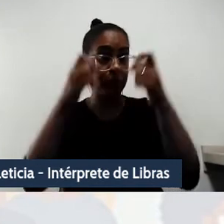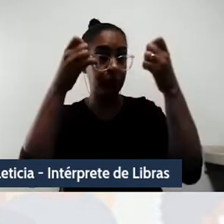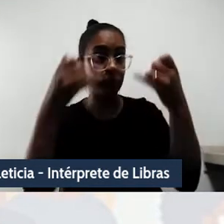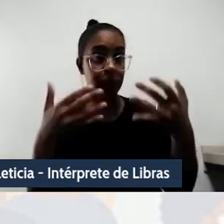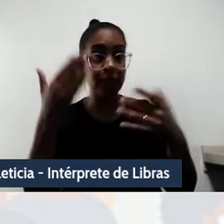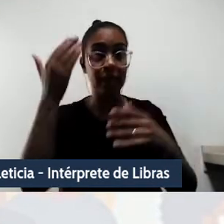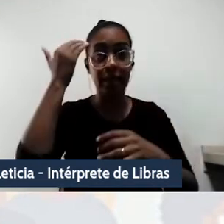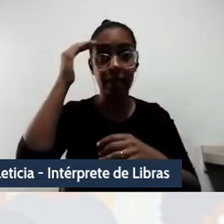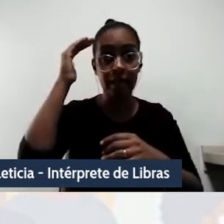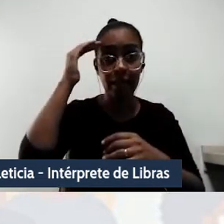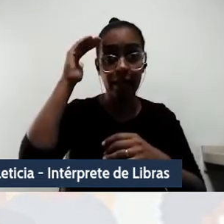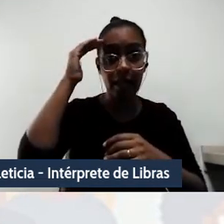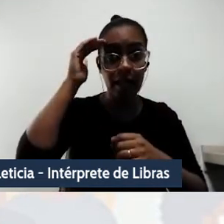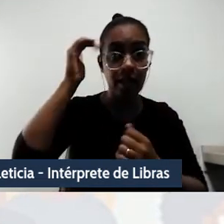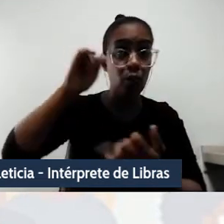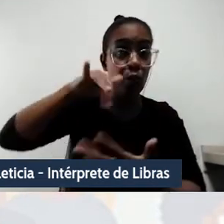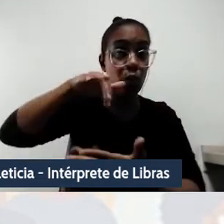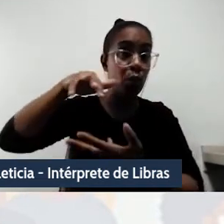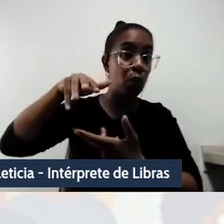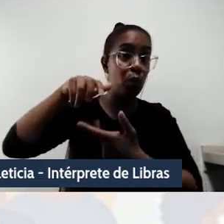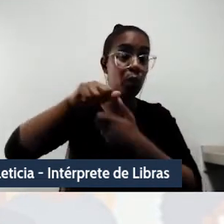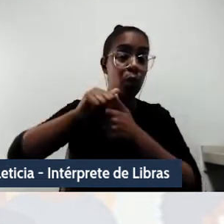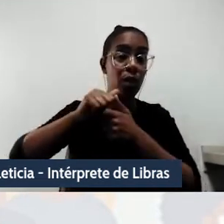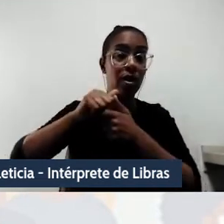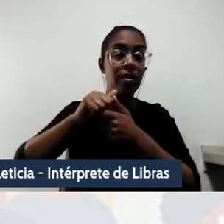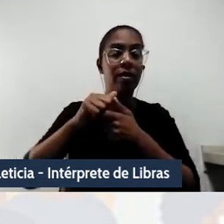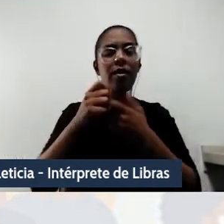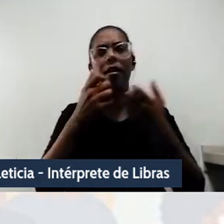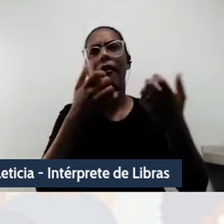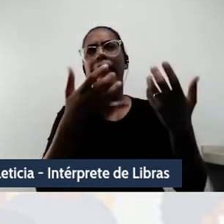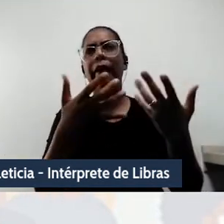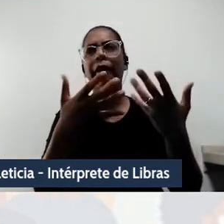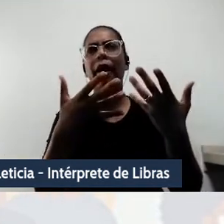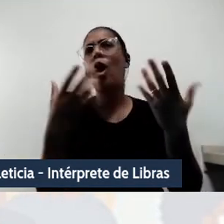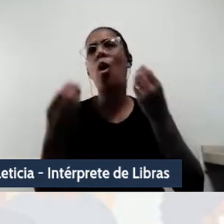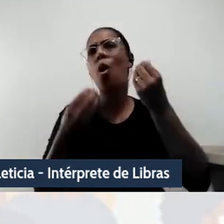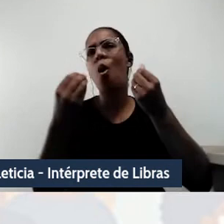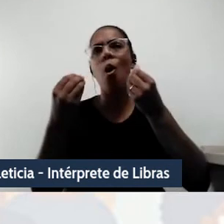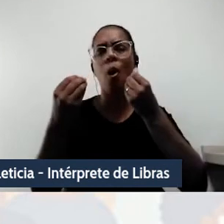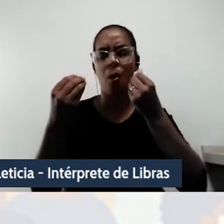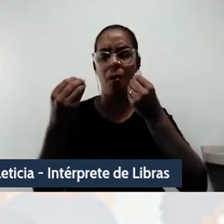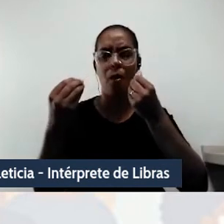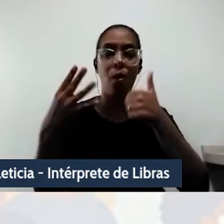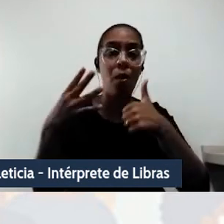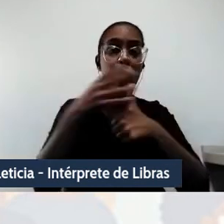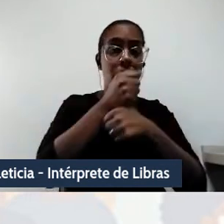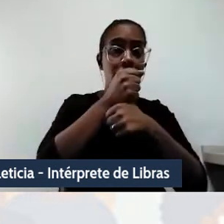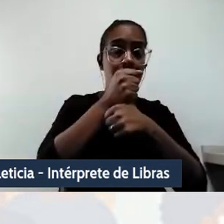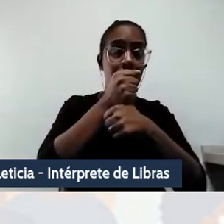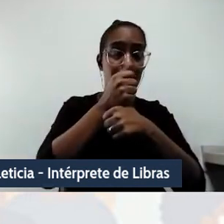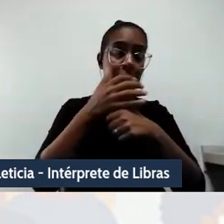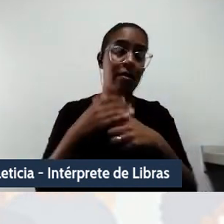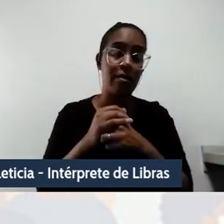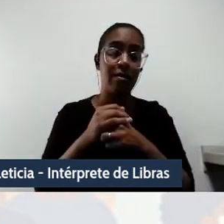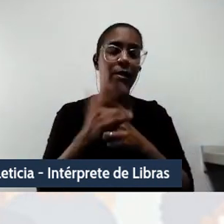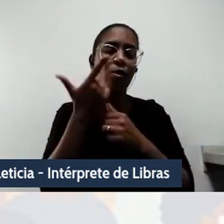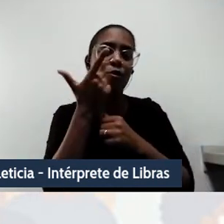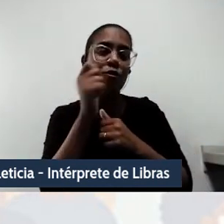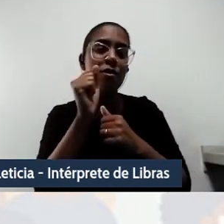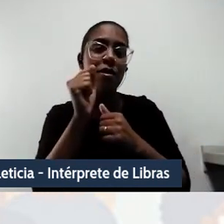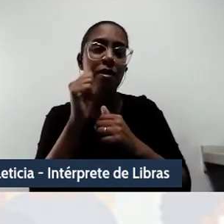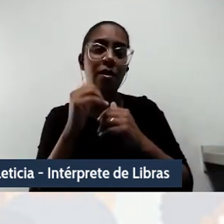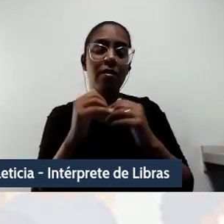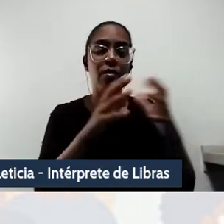nacionalismo e colonialismo alimentaram-se mutuamente e foi assim que se construíram as